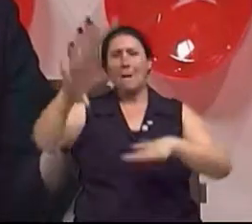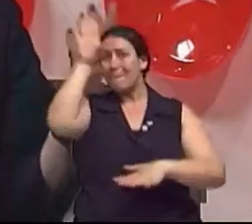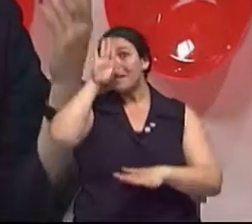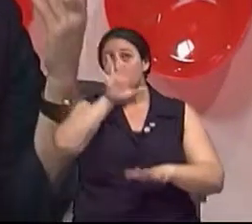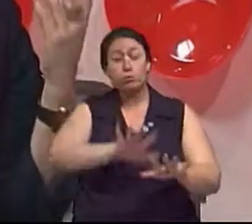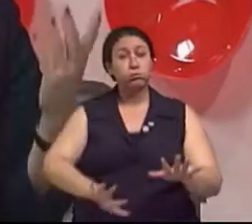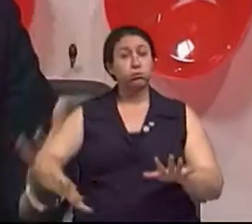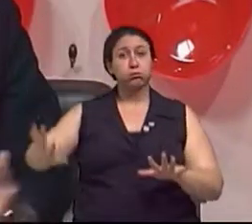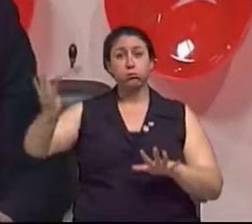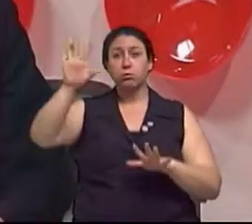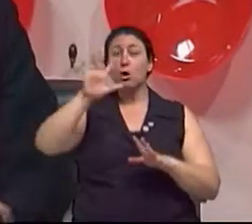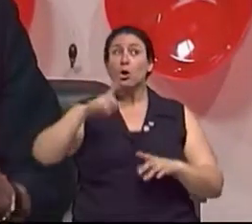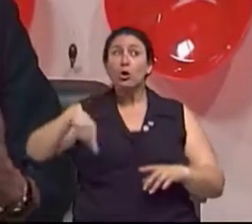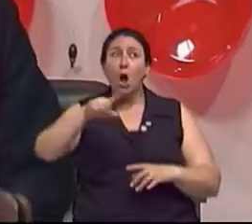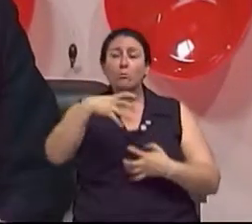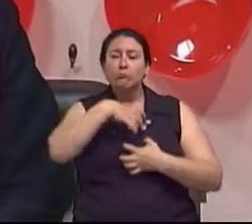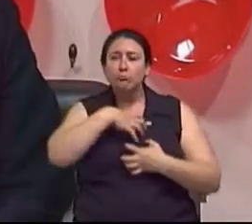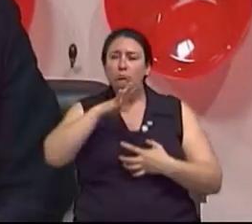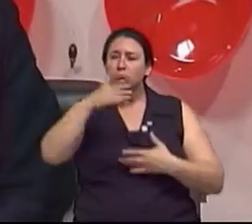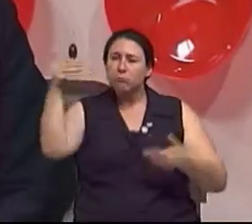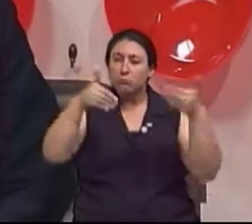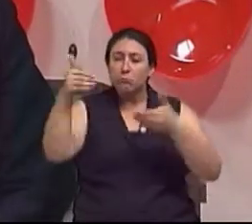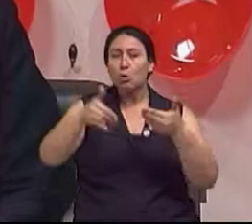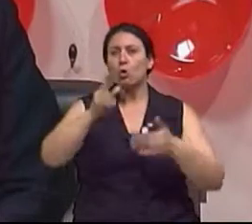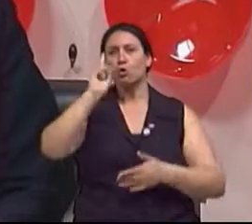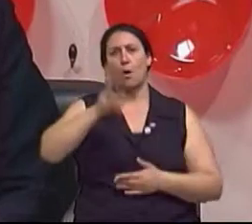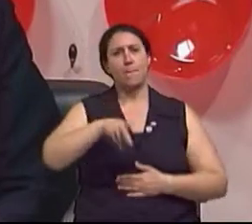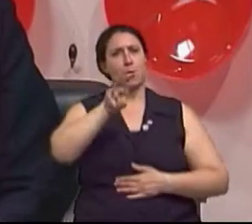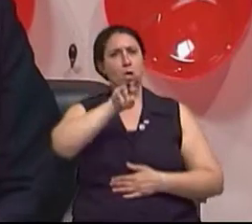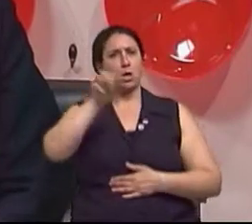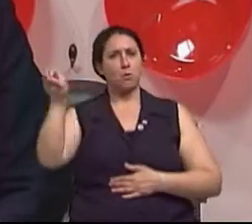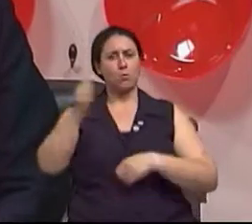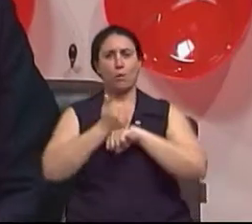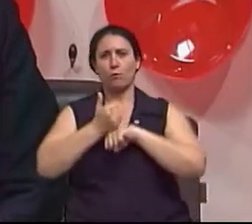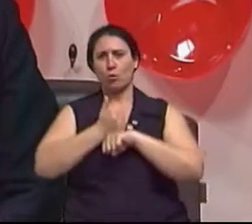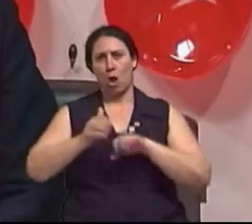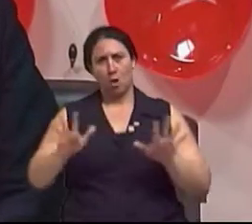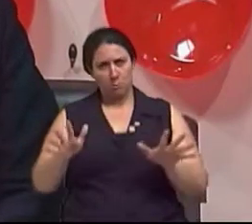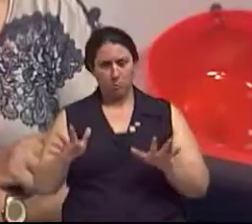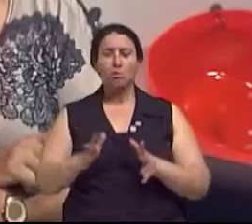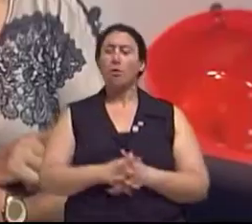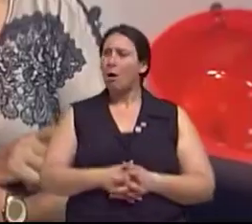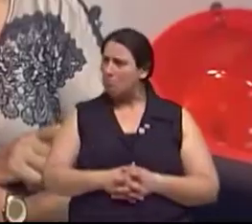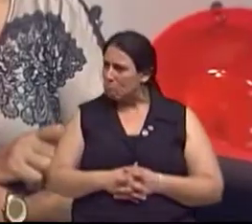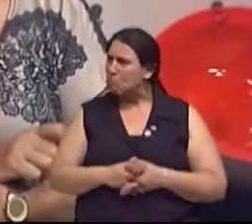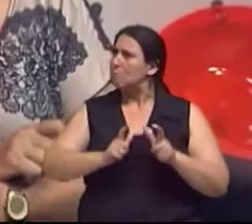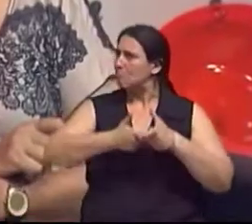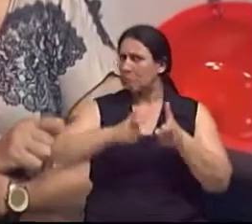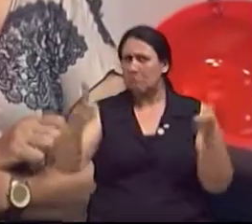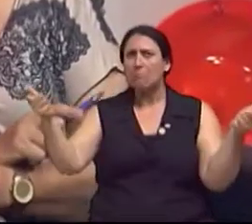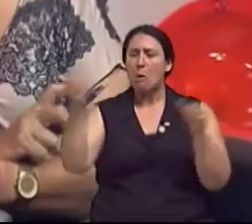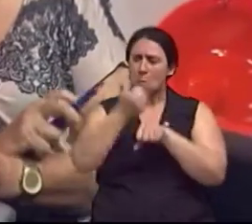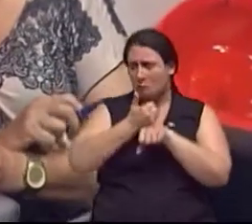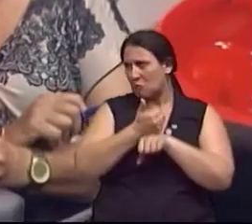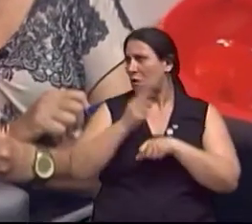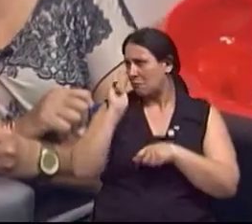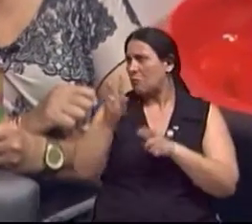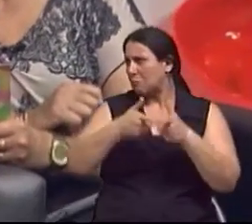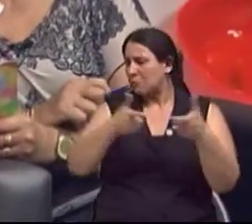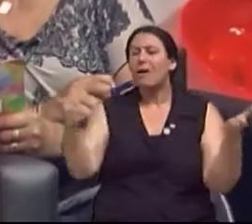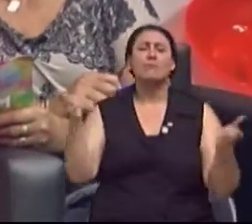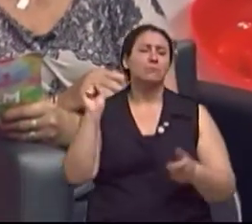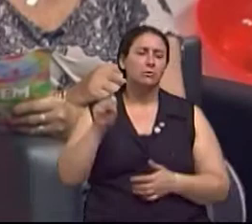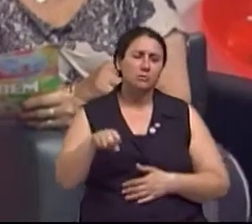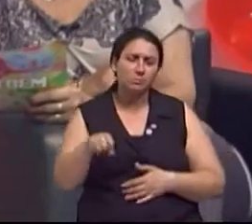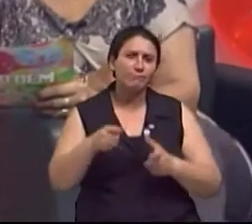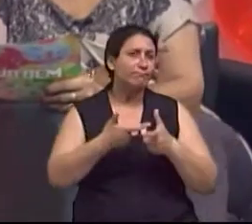em torno de 2.500 ou mais participantes. Porque é uma área que cresce, doutora? Sim. É uma área que cresce, a área